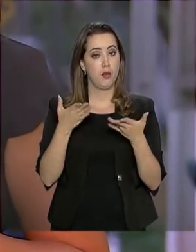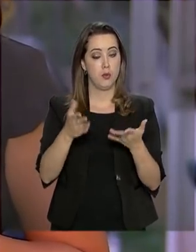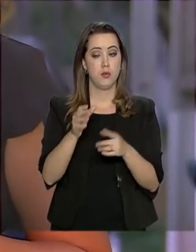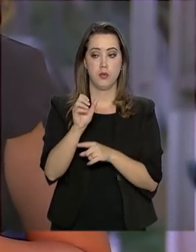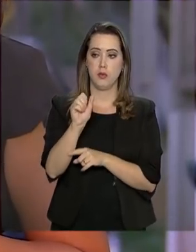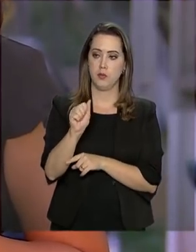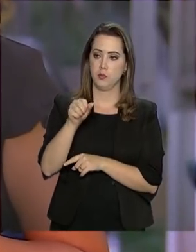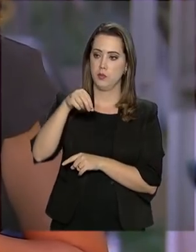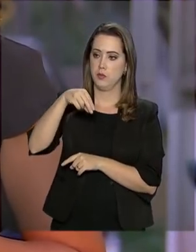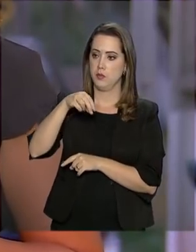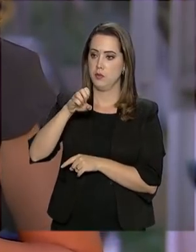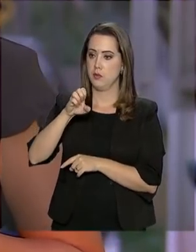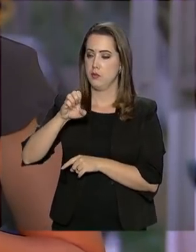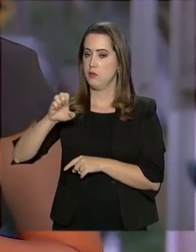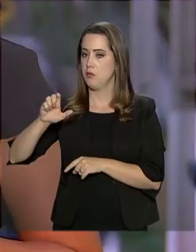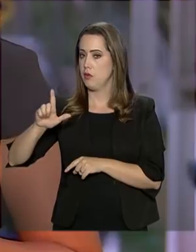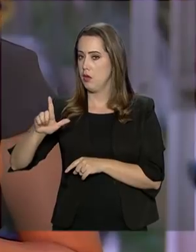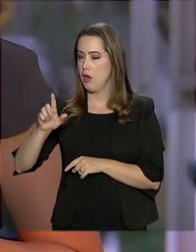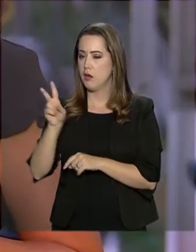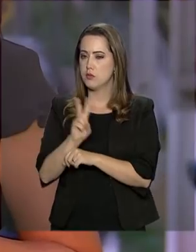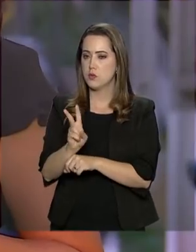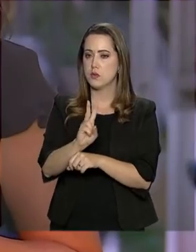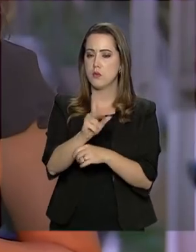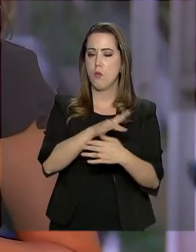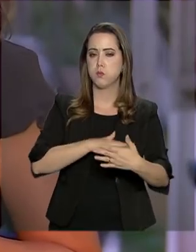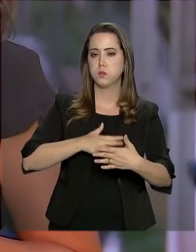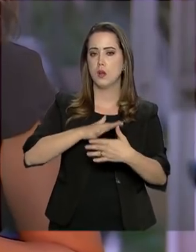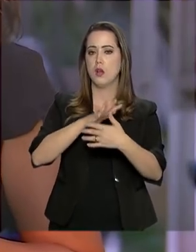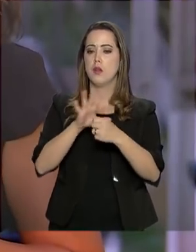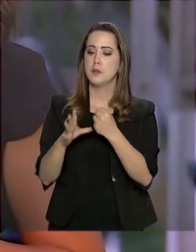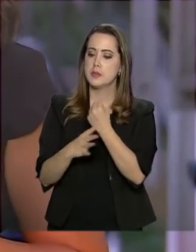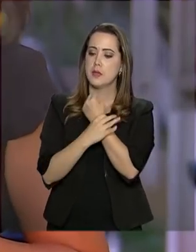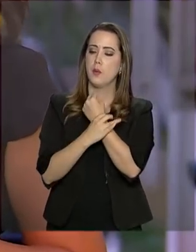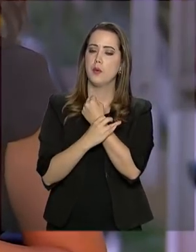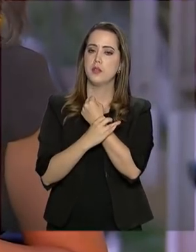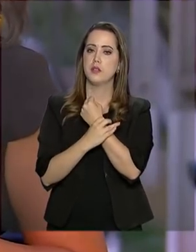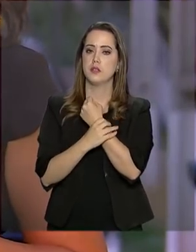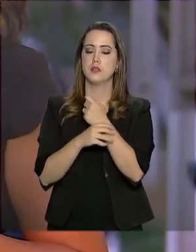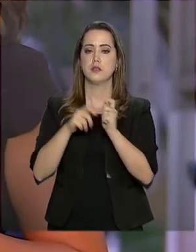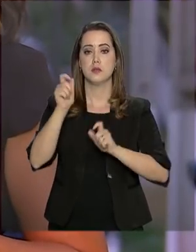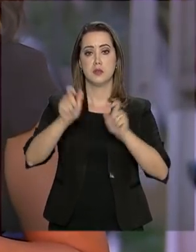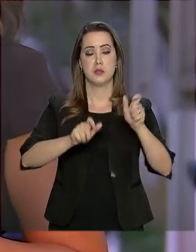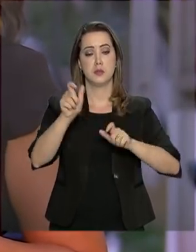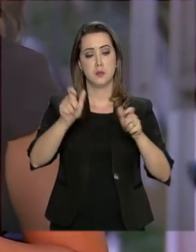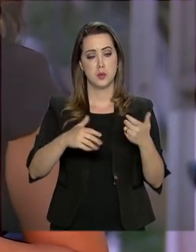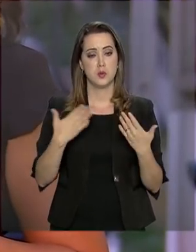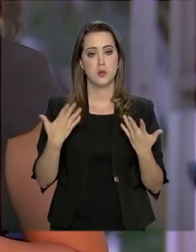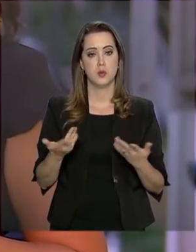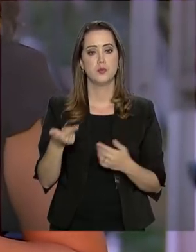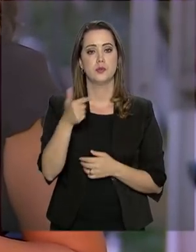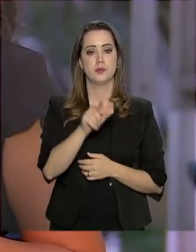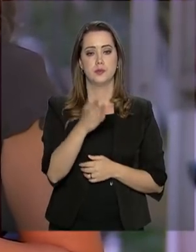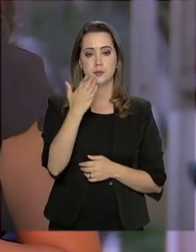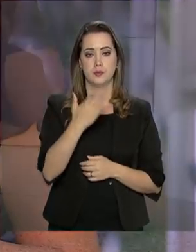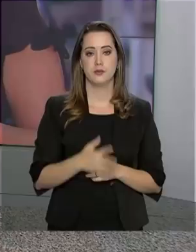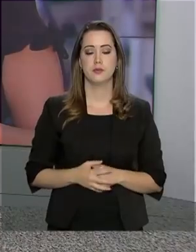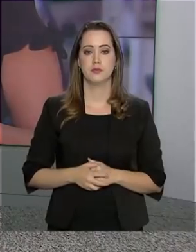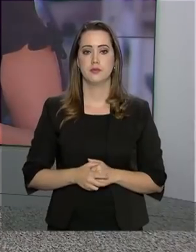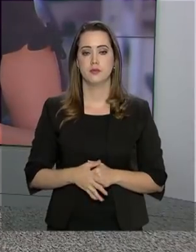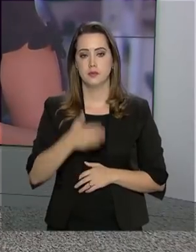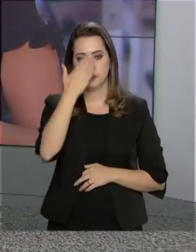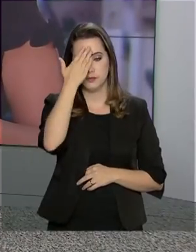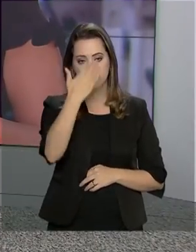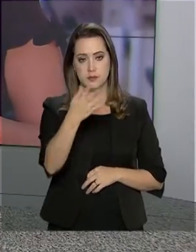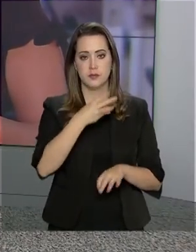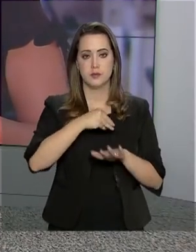de fiscalização, de vistoria dessas barragens, para garantir a segurança na questão dessas barragens. Voltamos com você. Muito